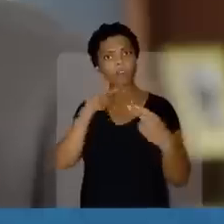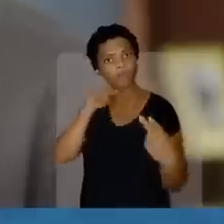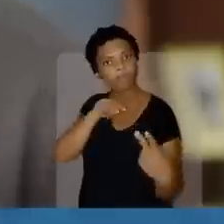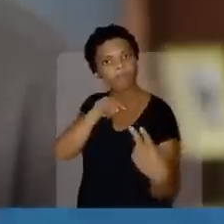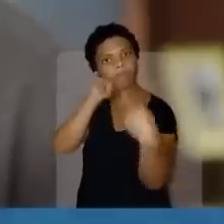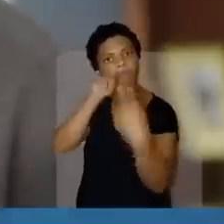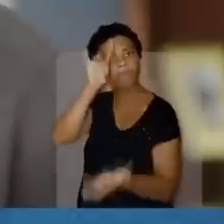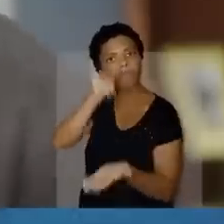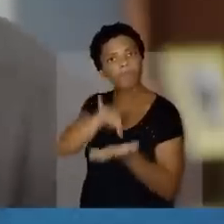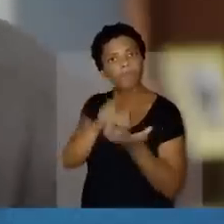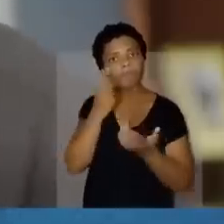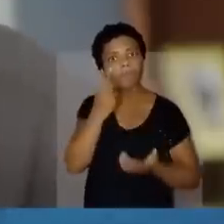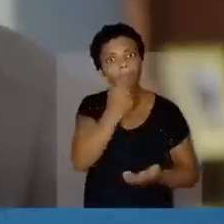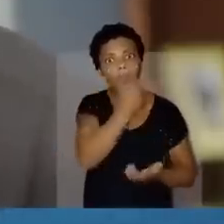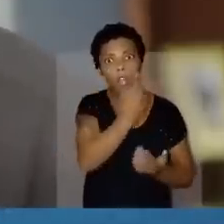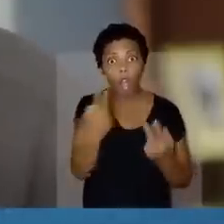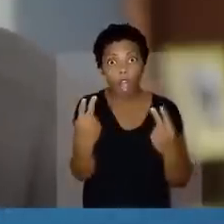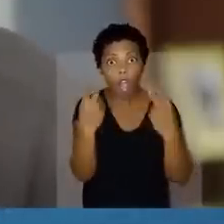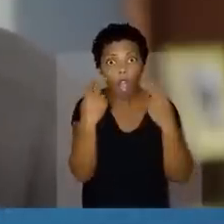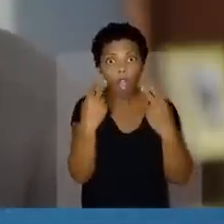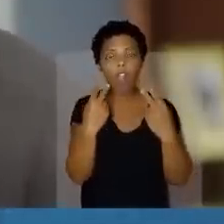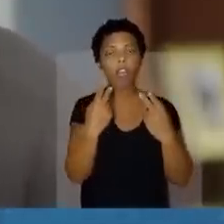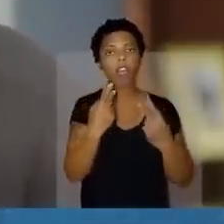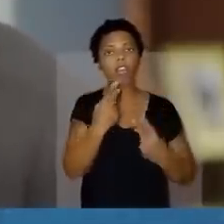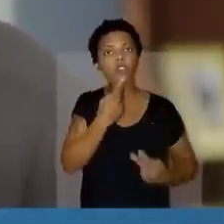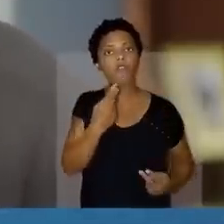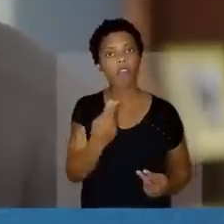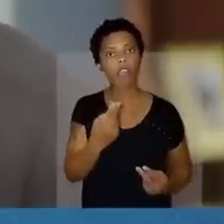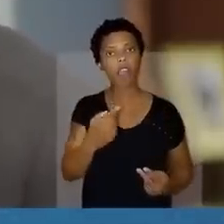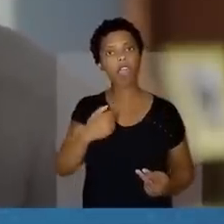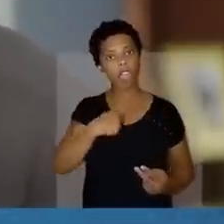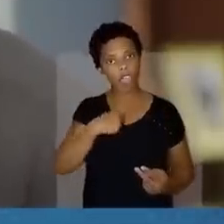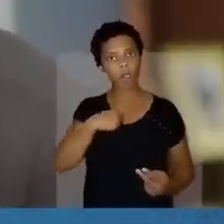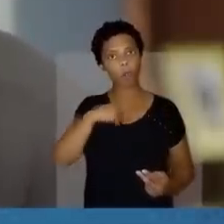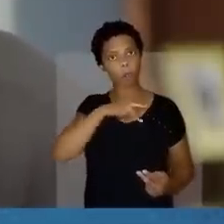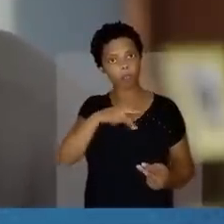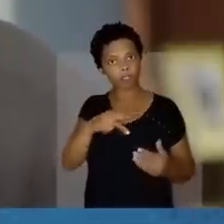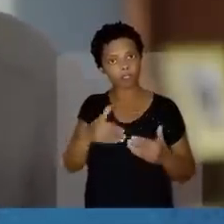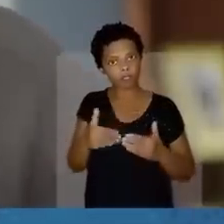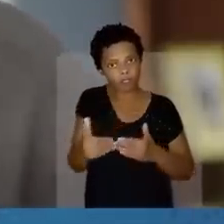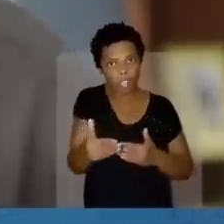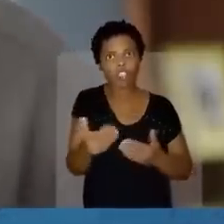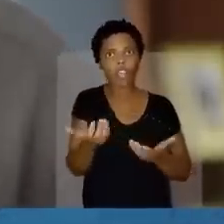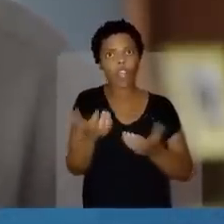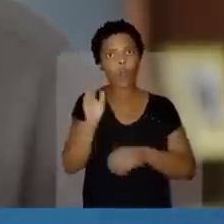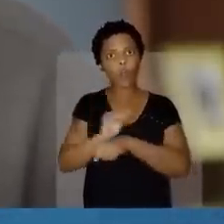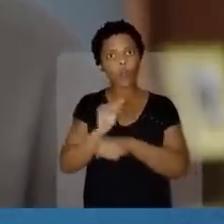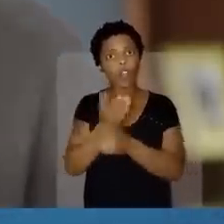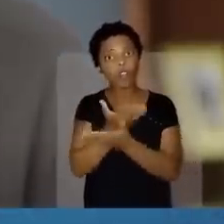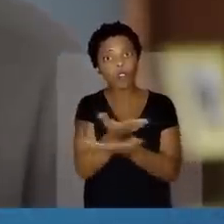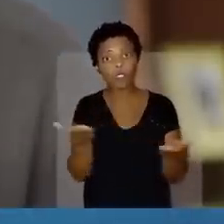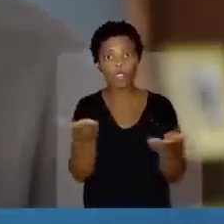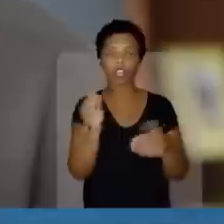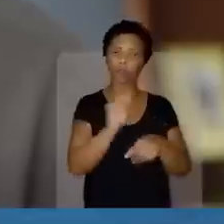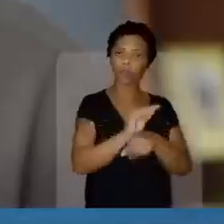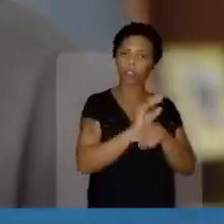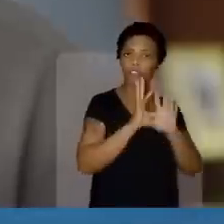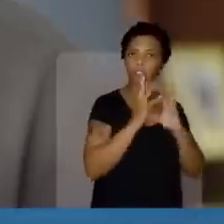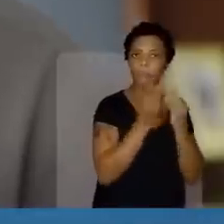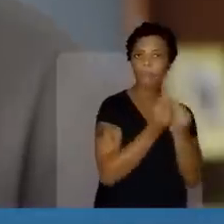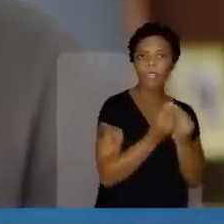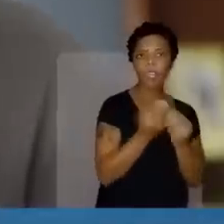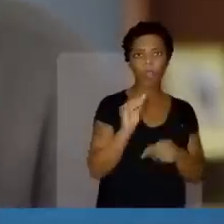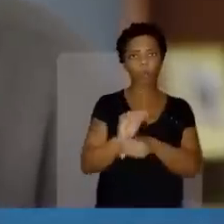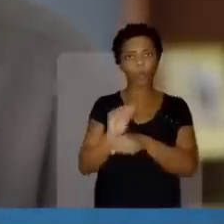olho. Olhando no olho como eu estou olhando, dizendo Eu vou ser presidente para cuidar de vocês, para cuidar da família,